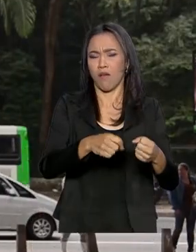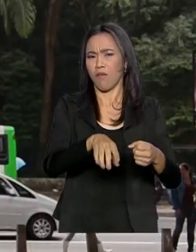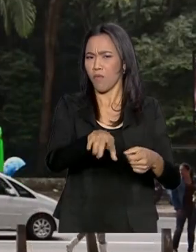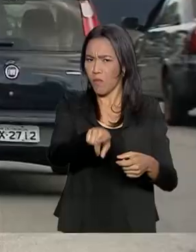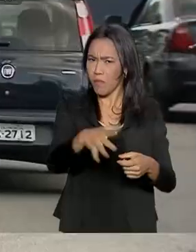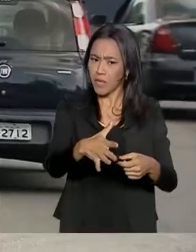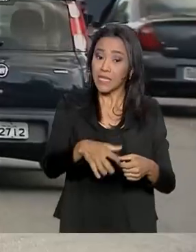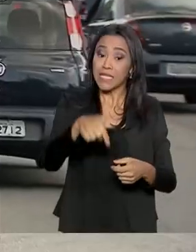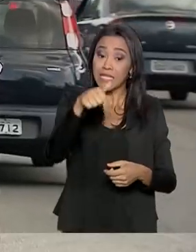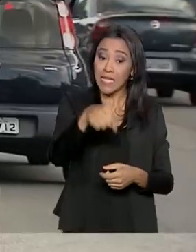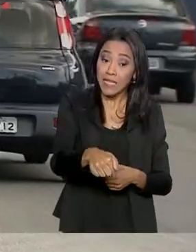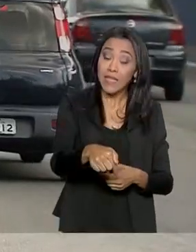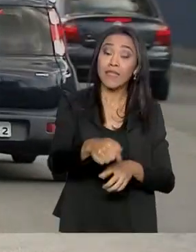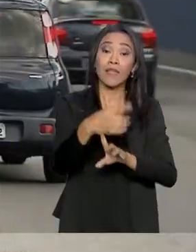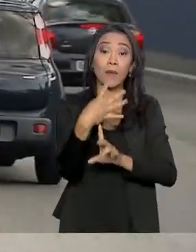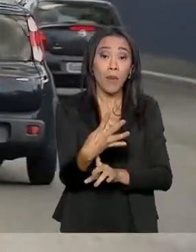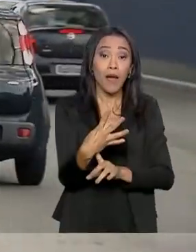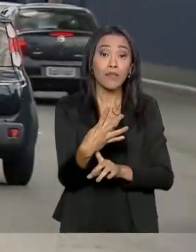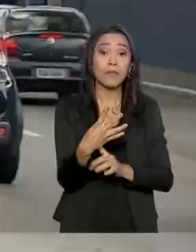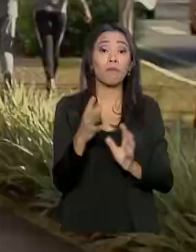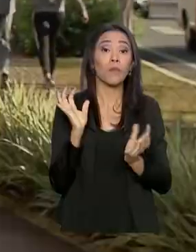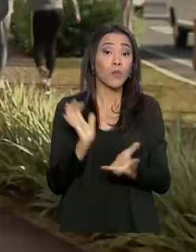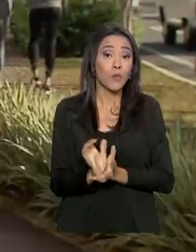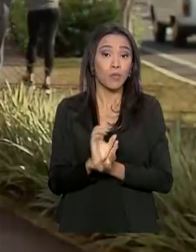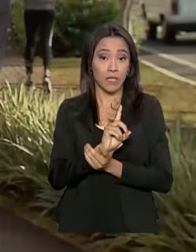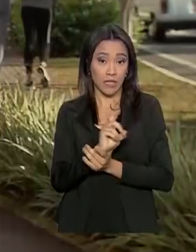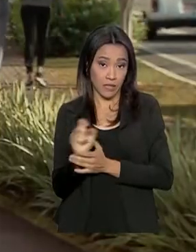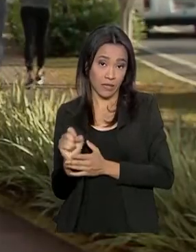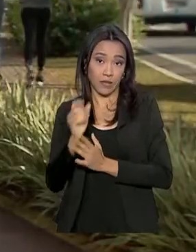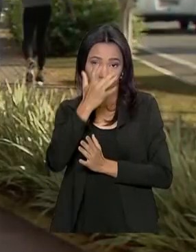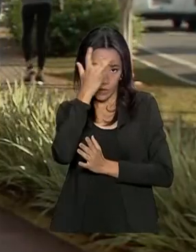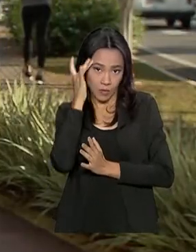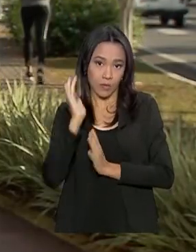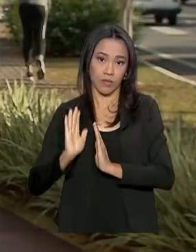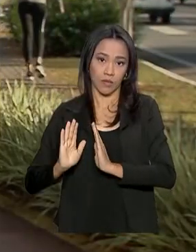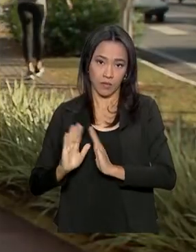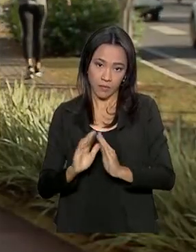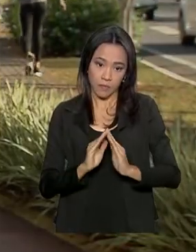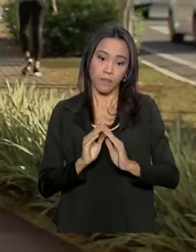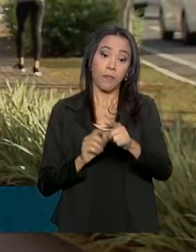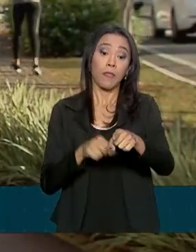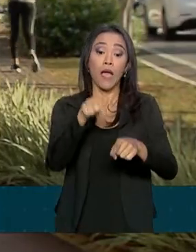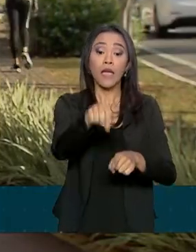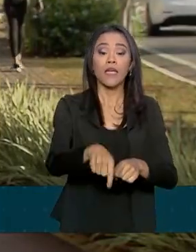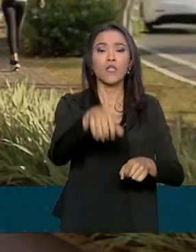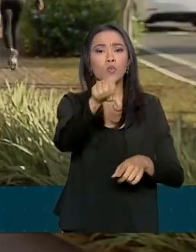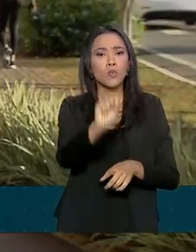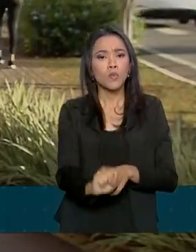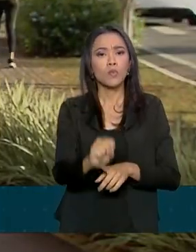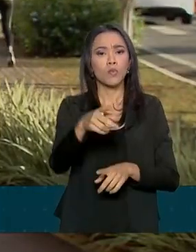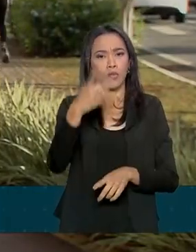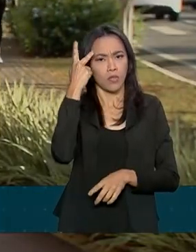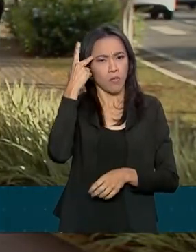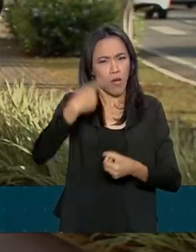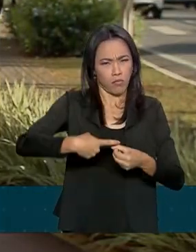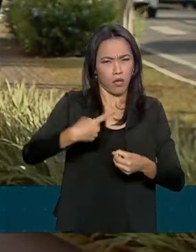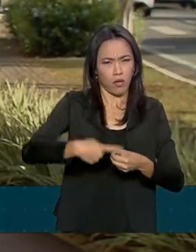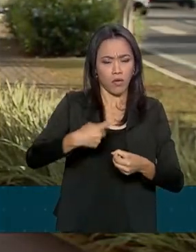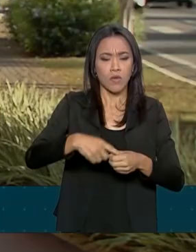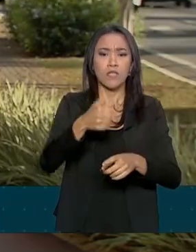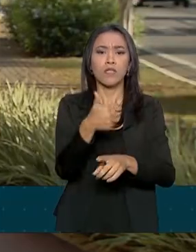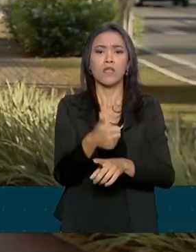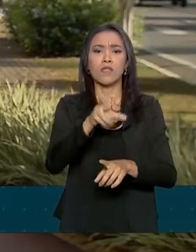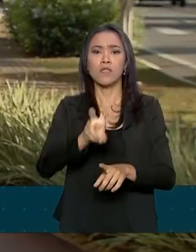74 para cada 100 habitantes. Aqui em São Caetano do Sul, cidade do interior de São Paulo com 159 mil